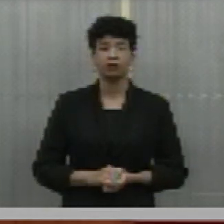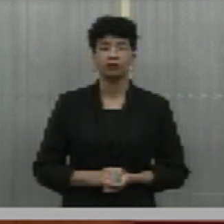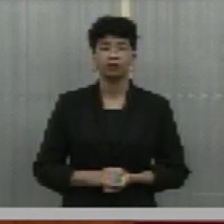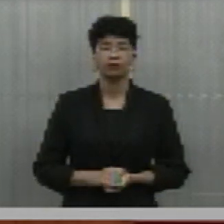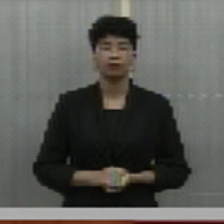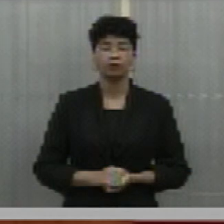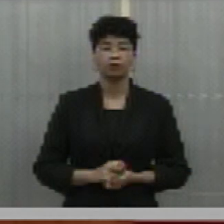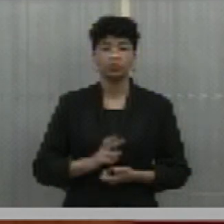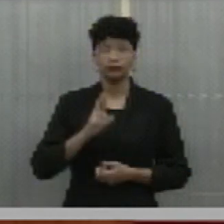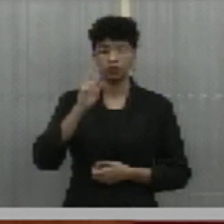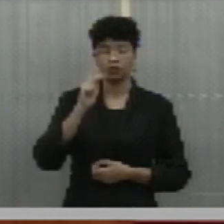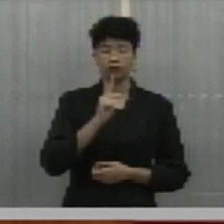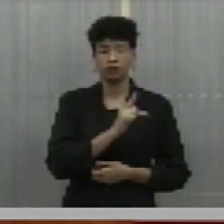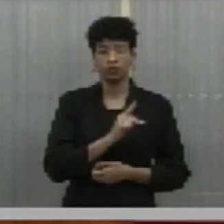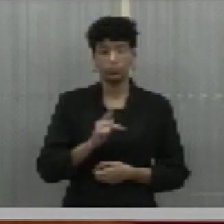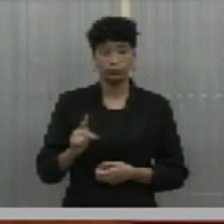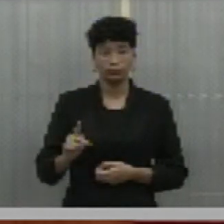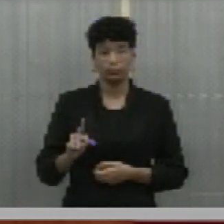Senhor presidente,